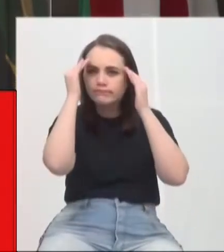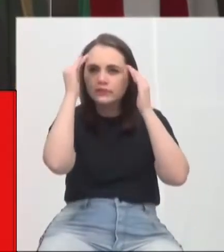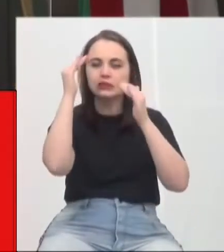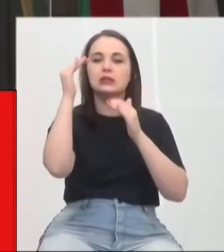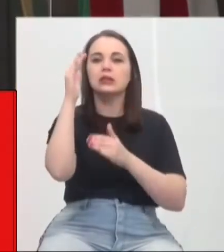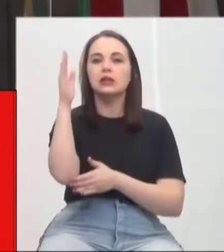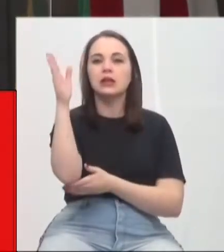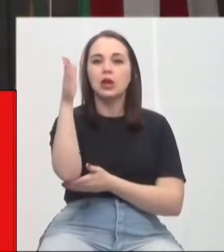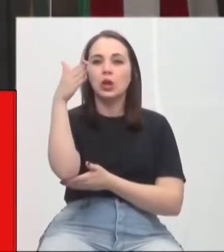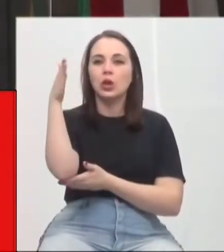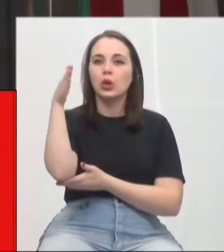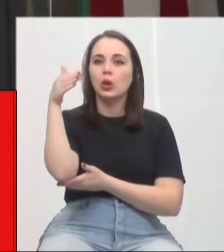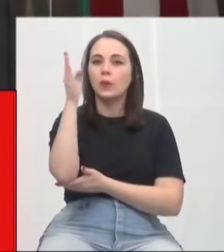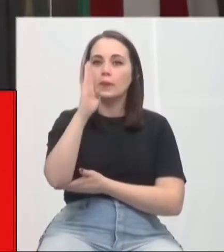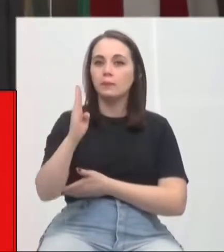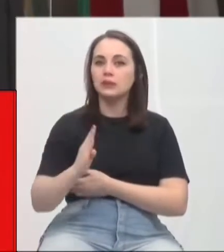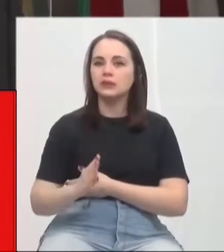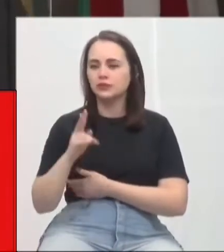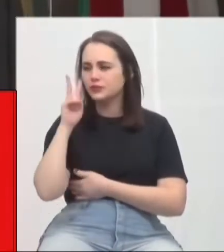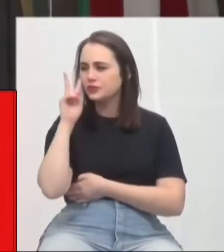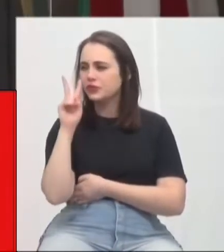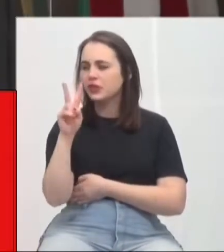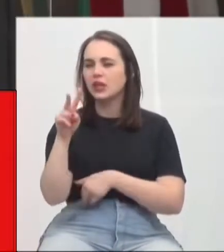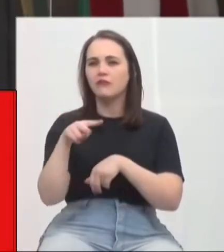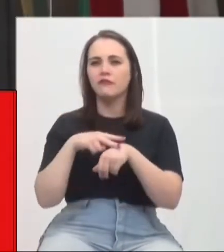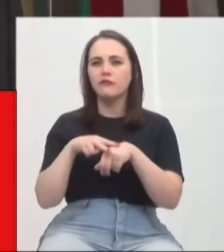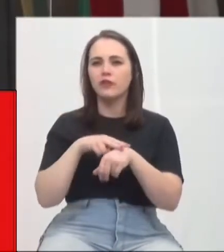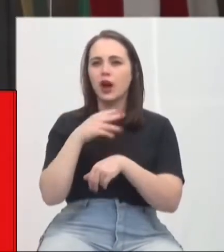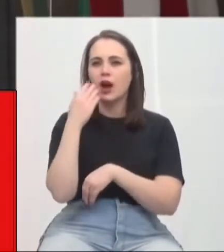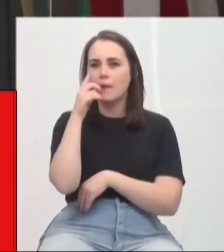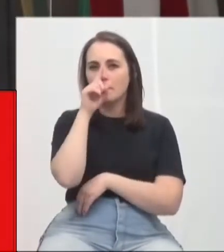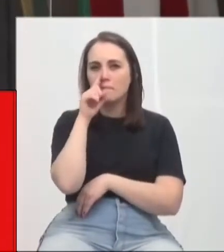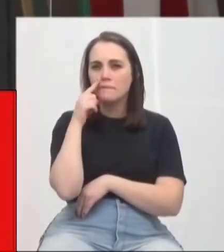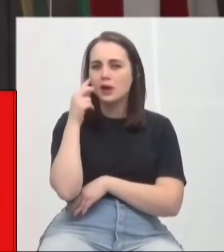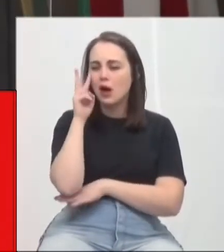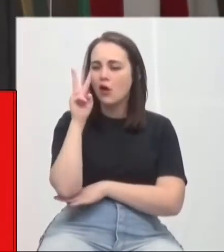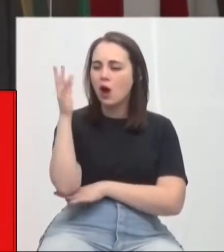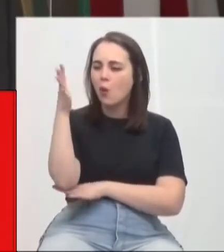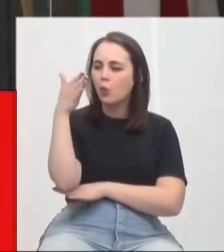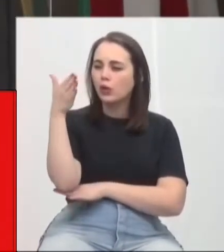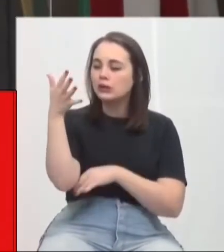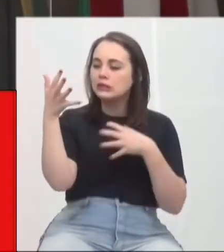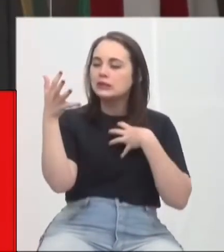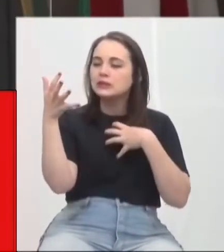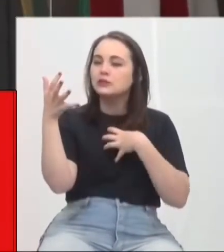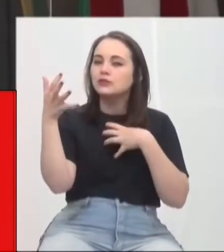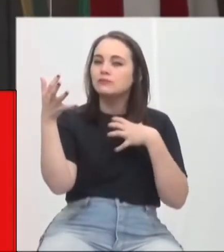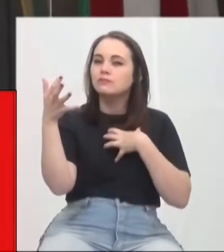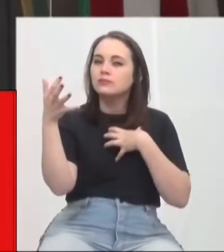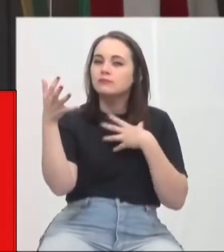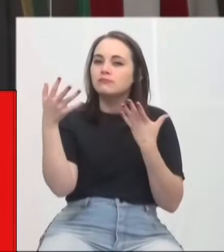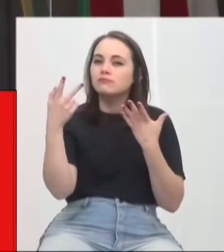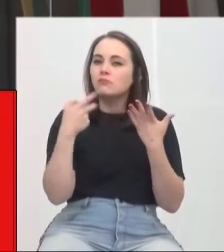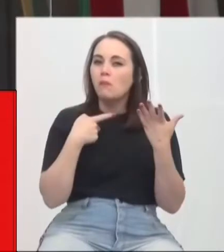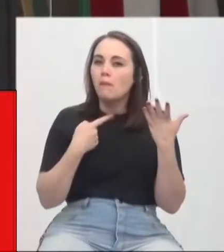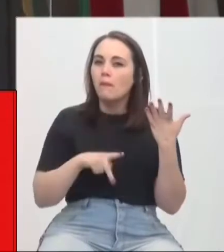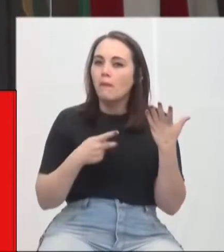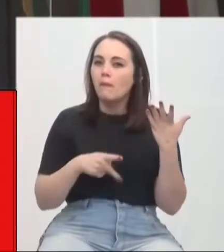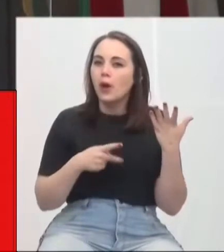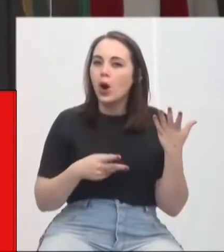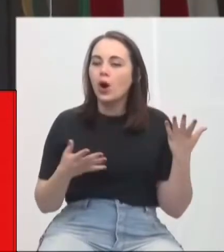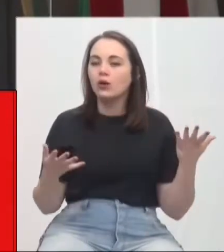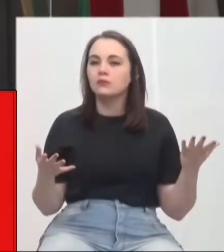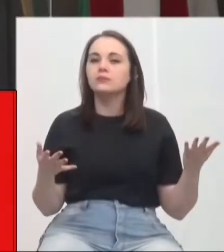a bandeira do Brasil verde e amarela. Isso traz um sentimento de patriotismo, sentimento